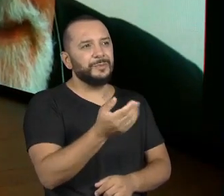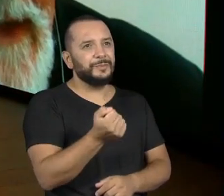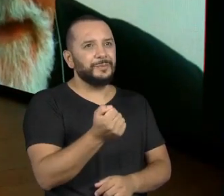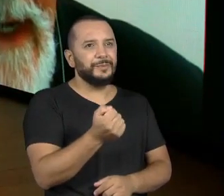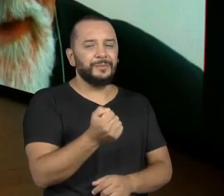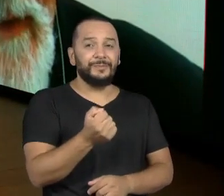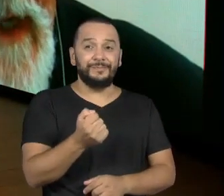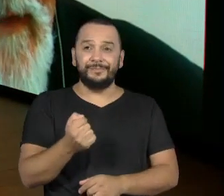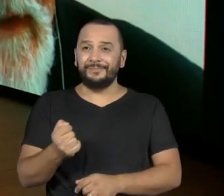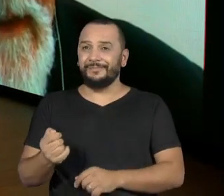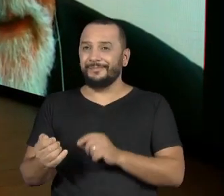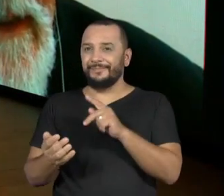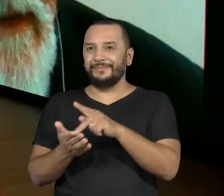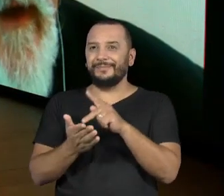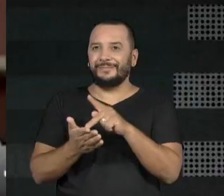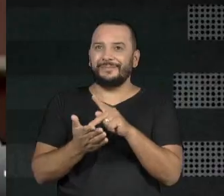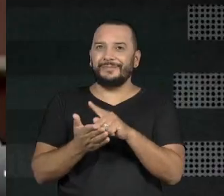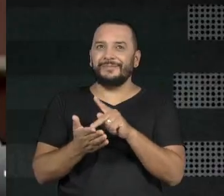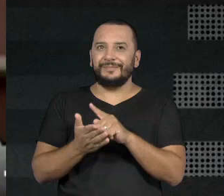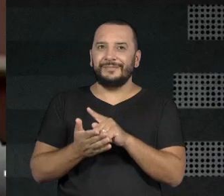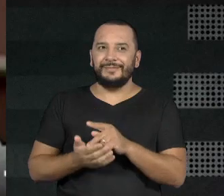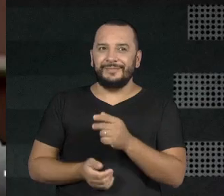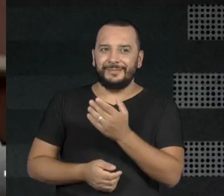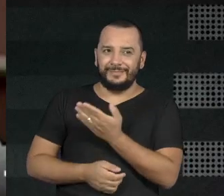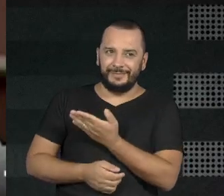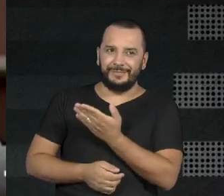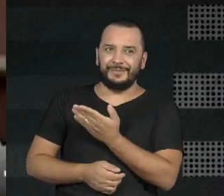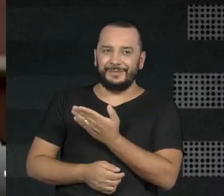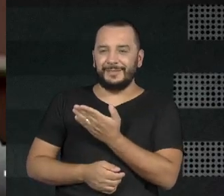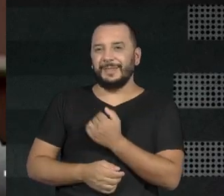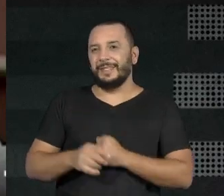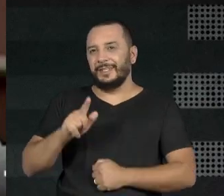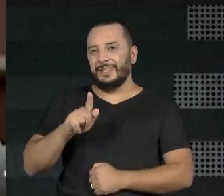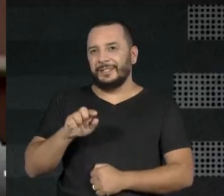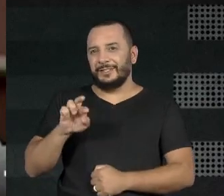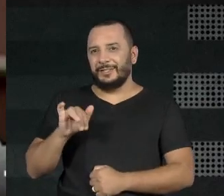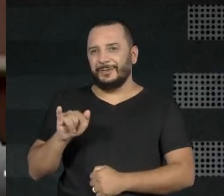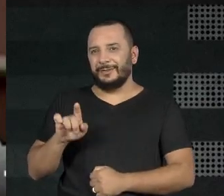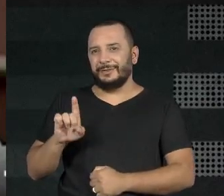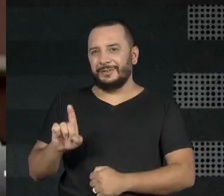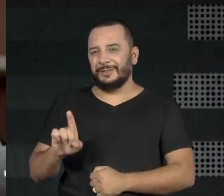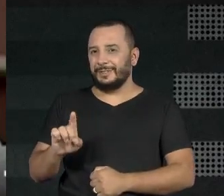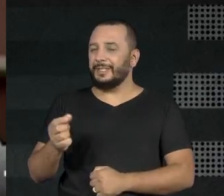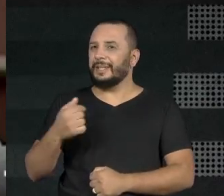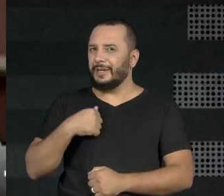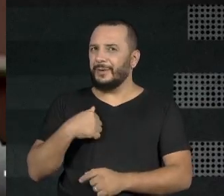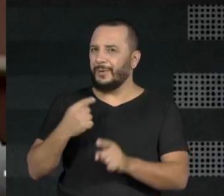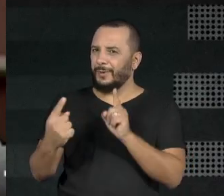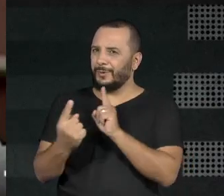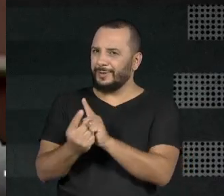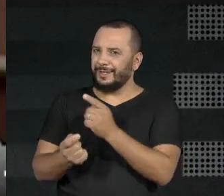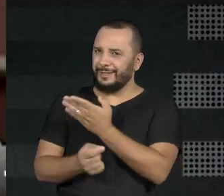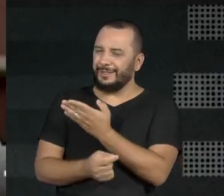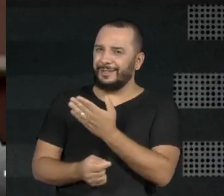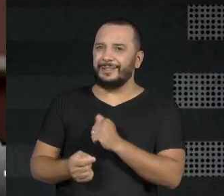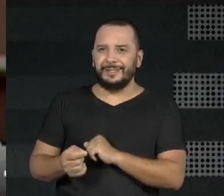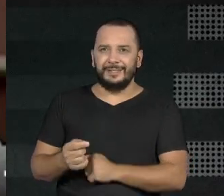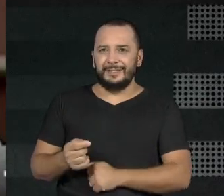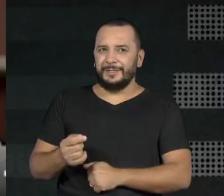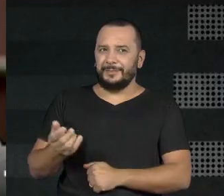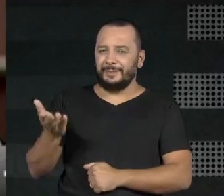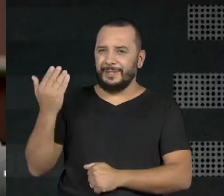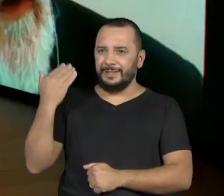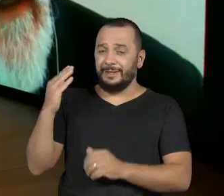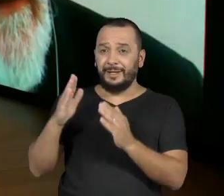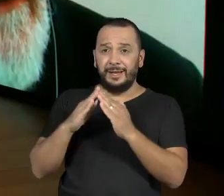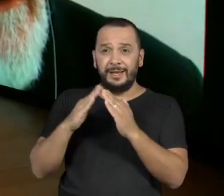É, na verdade, eu tava... eu tava na casa da Ruth Escobar e encontrei com ele lá na casa da Ruth. Eu tava, na época, casado com o